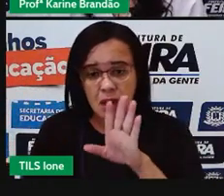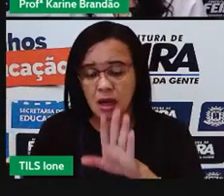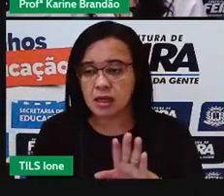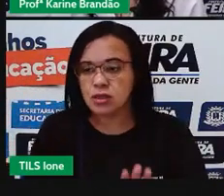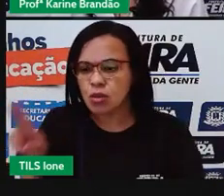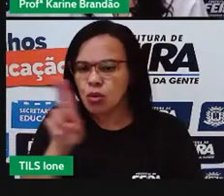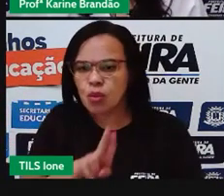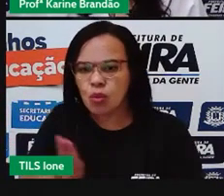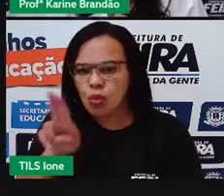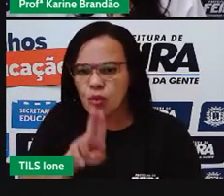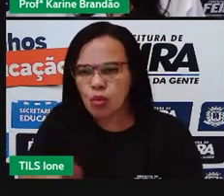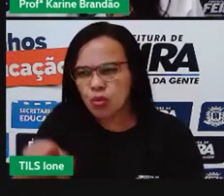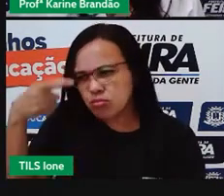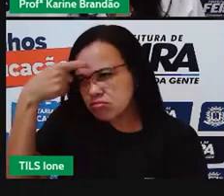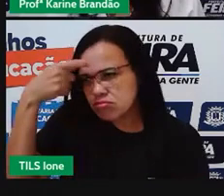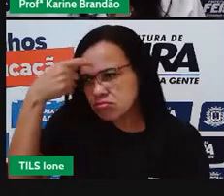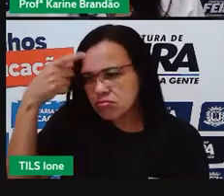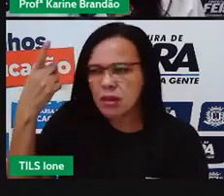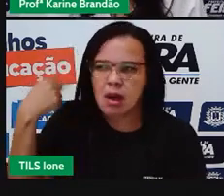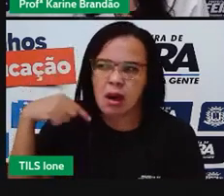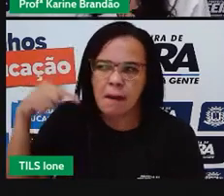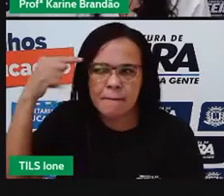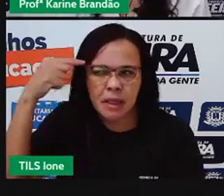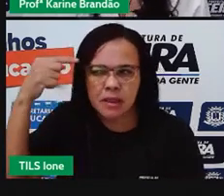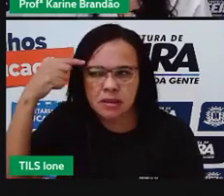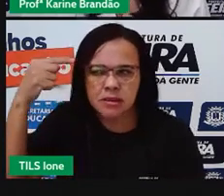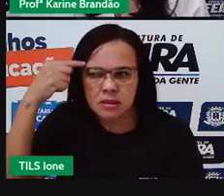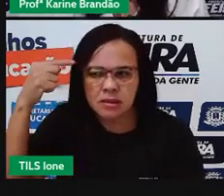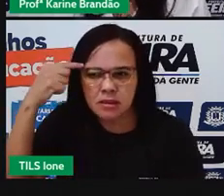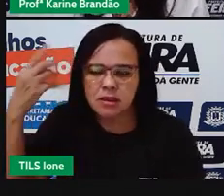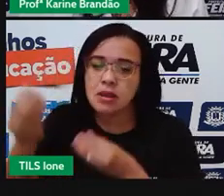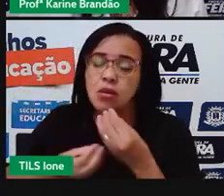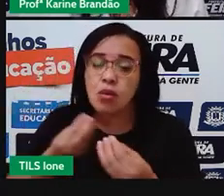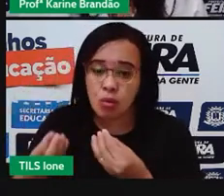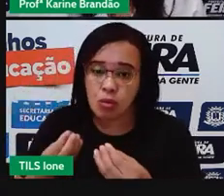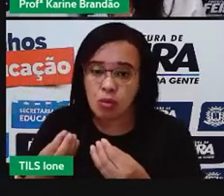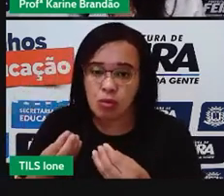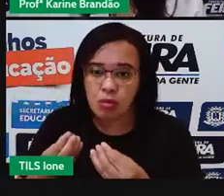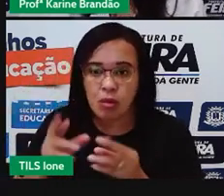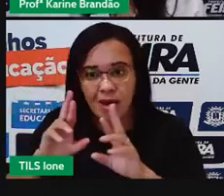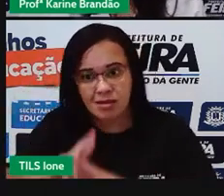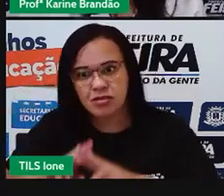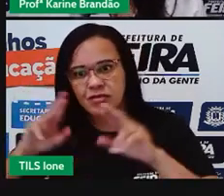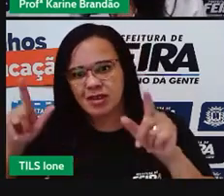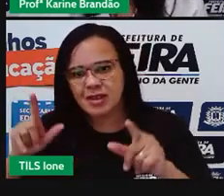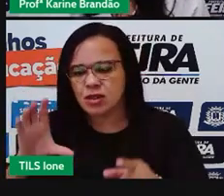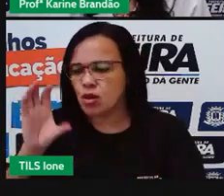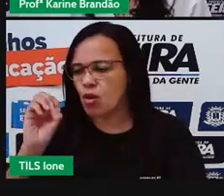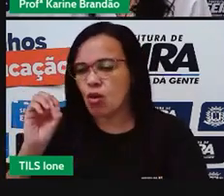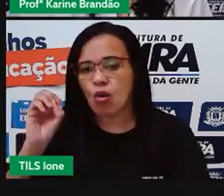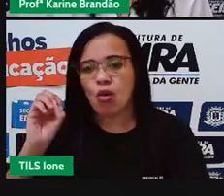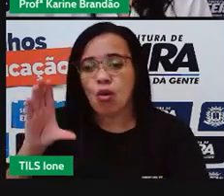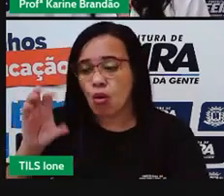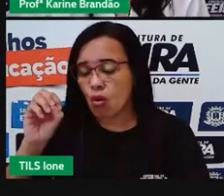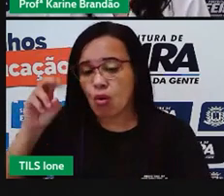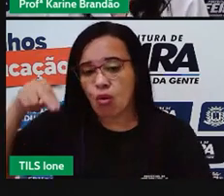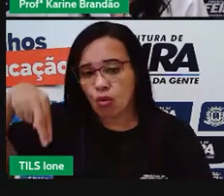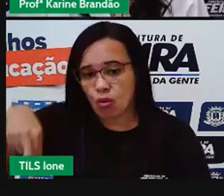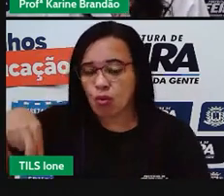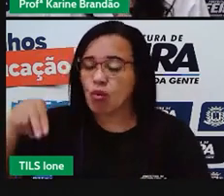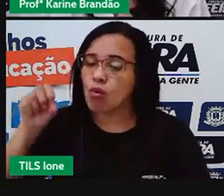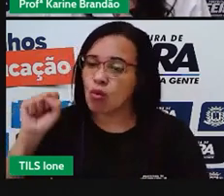ele é diferente de ser consumista. Mas o que é ser consumista então? É alguém que